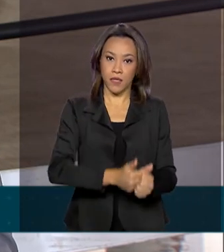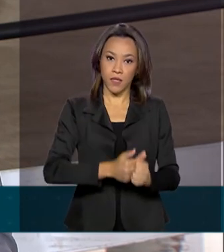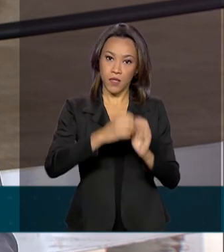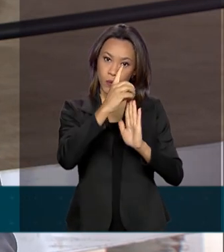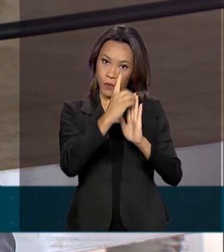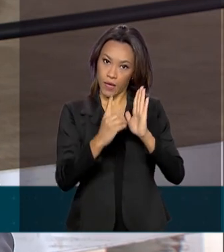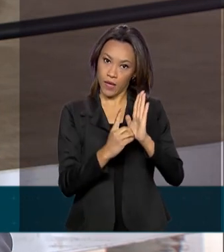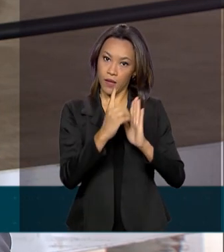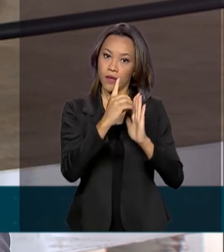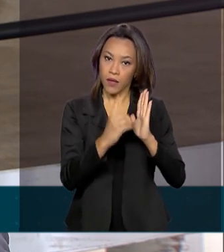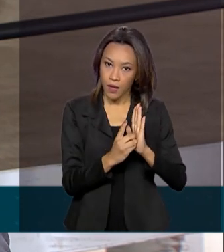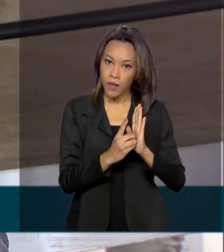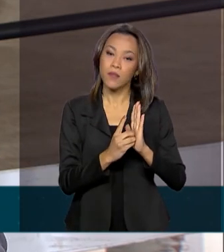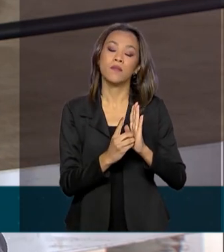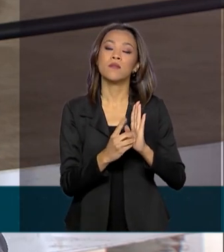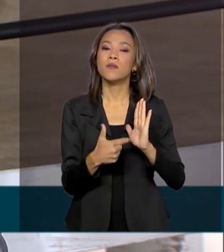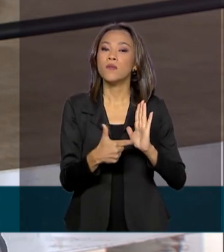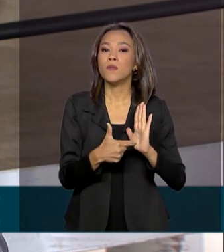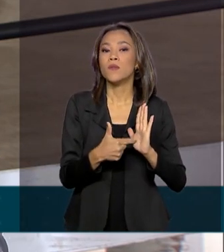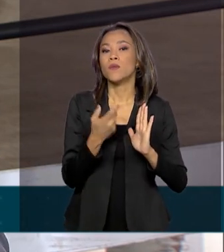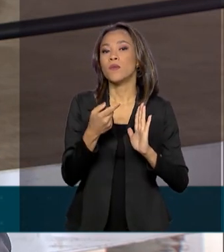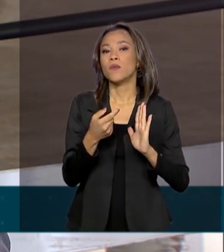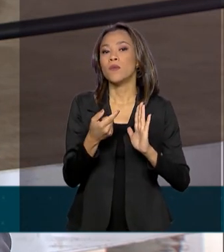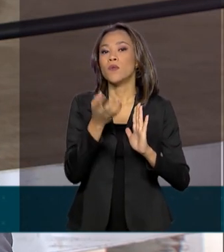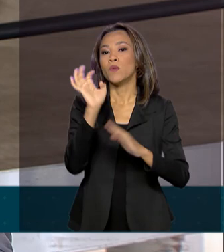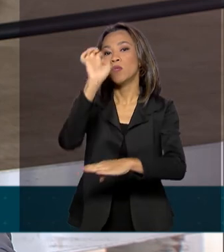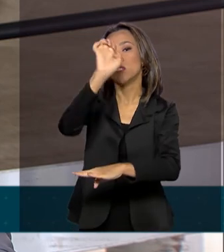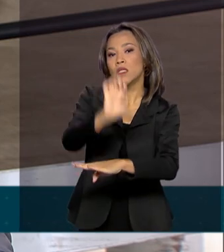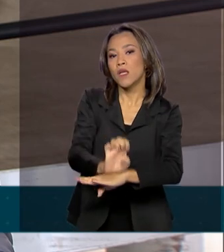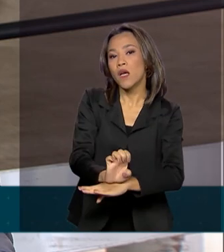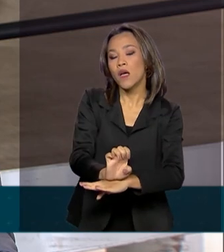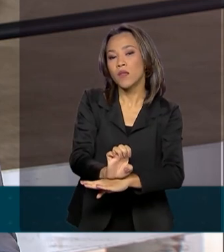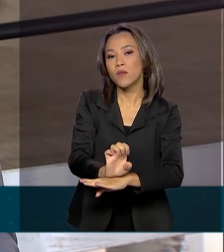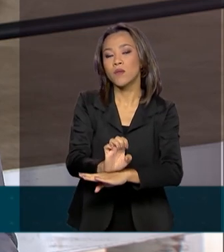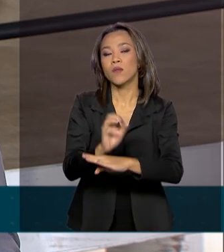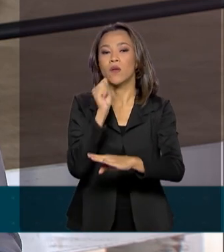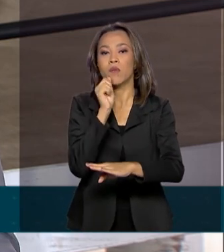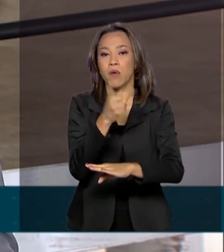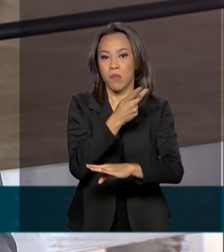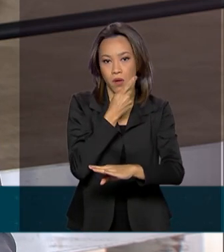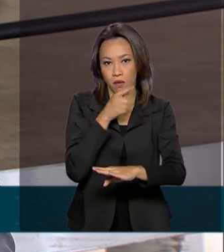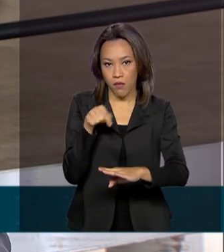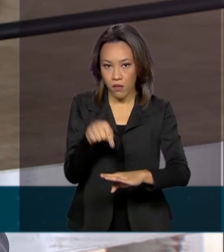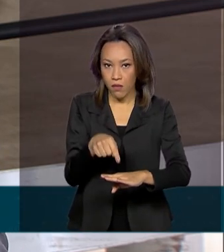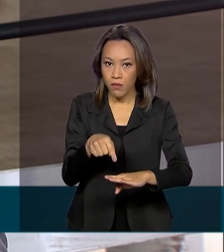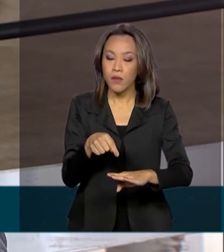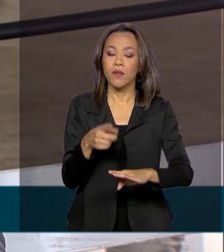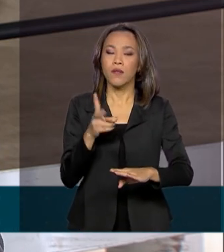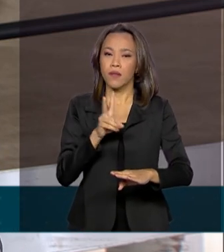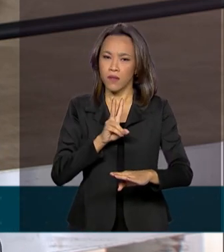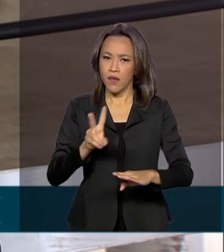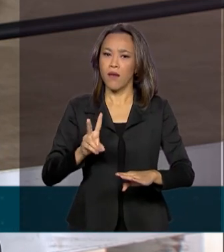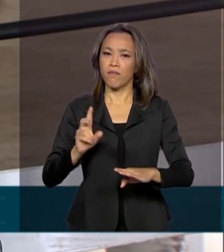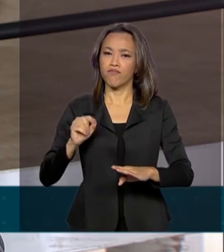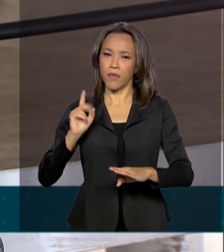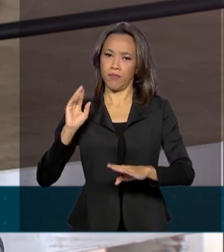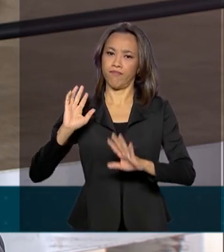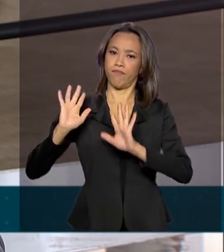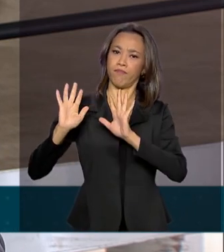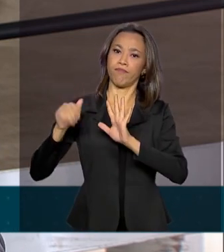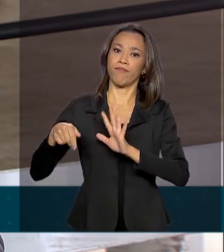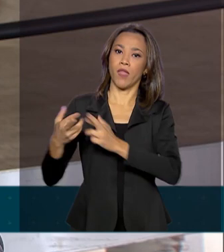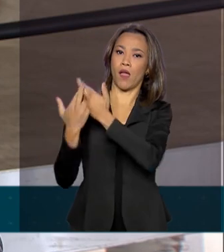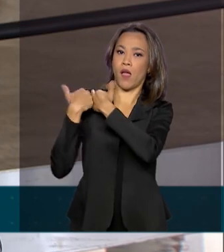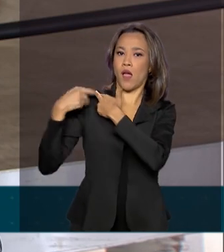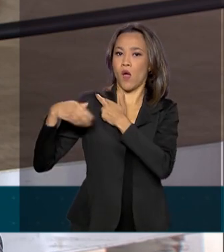de Calamidade Pública no Estado do Amapá. Esse fim deve ser decretado pelo governo federal. Ainda